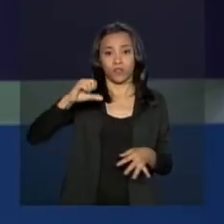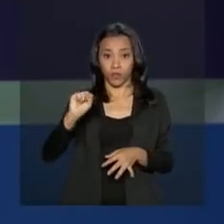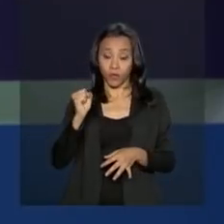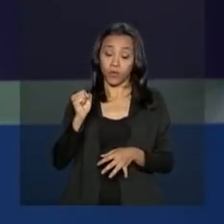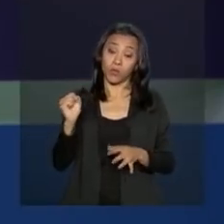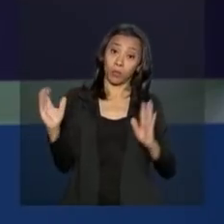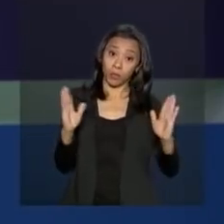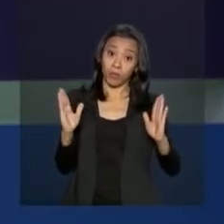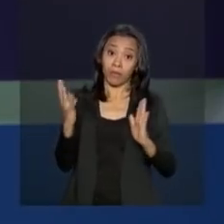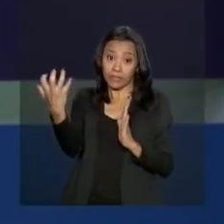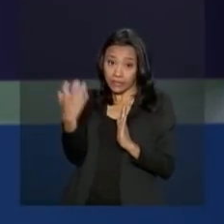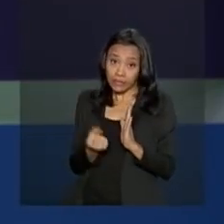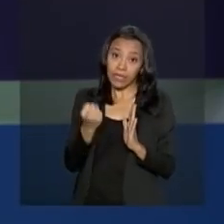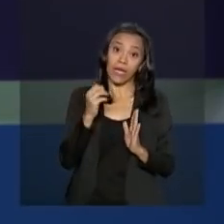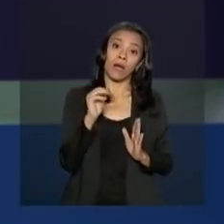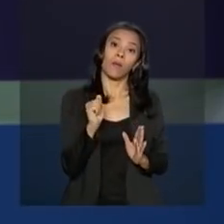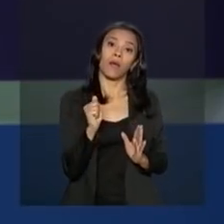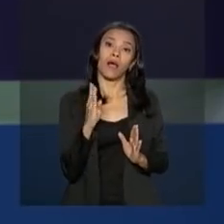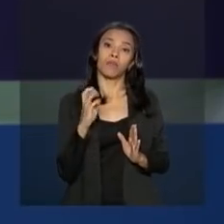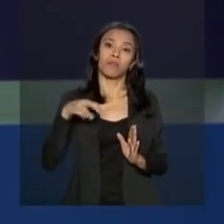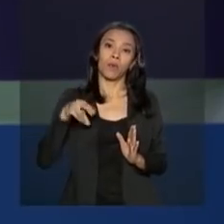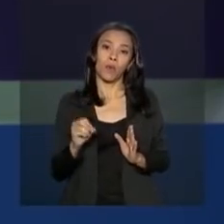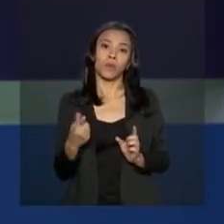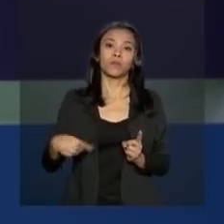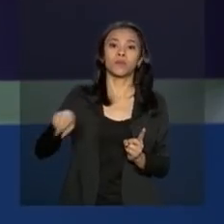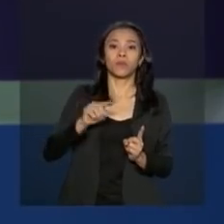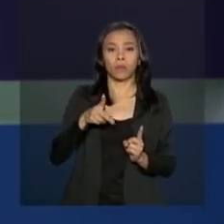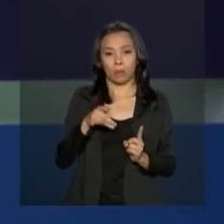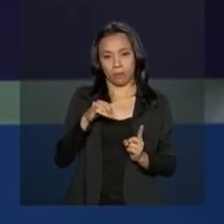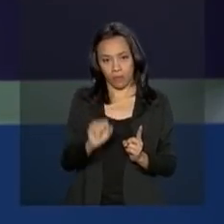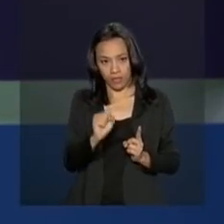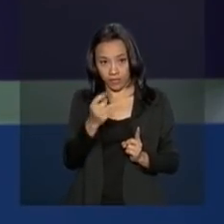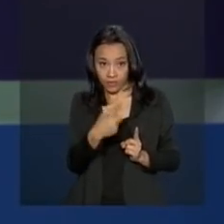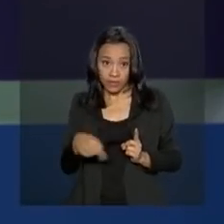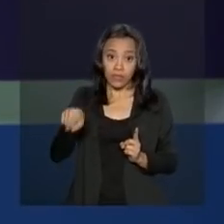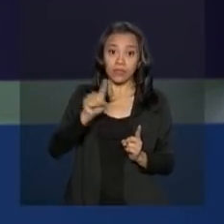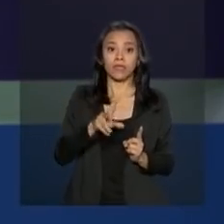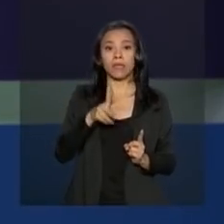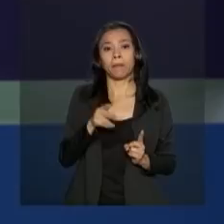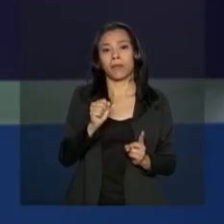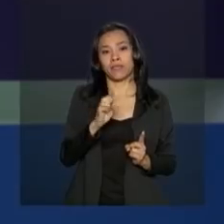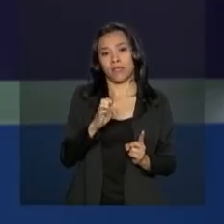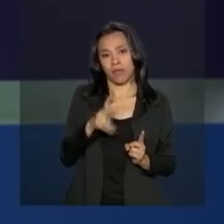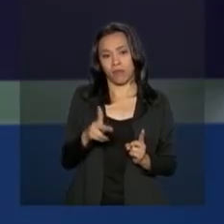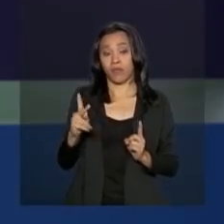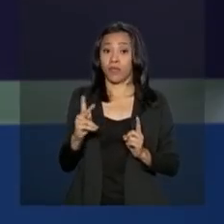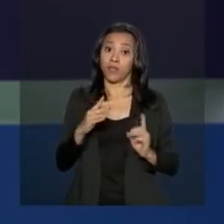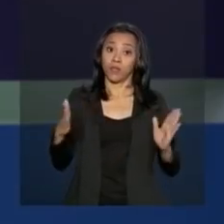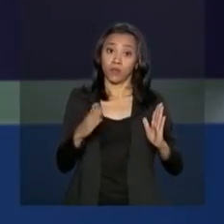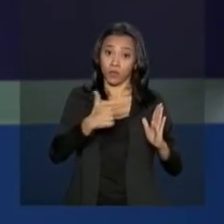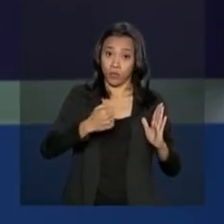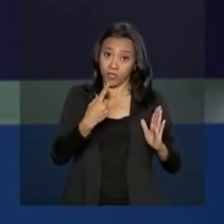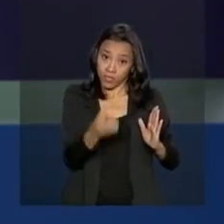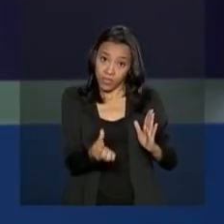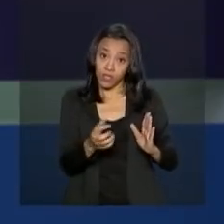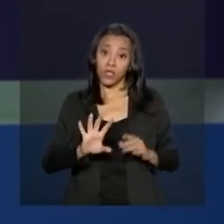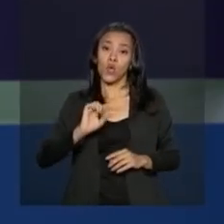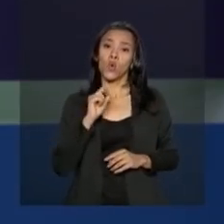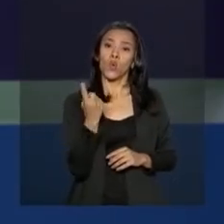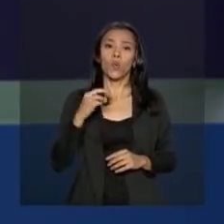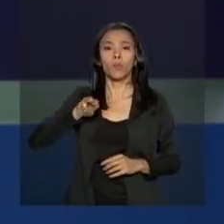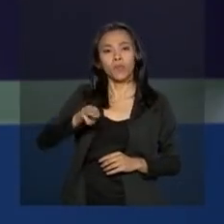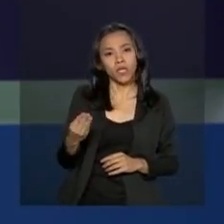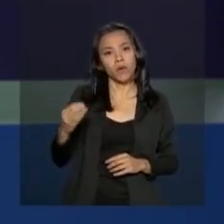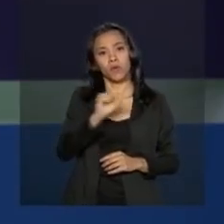sacarem o abono salarial PIS-PASEP, ano base 2016. Em todo o país, 1 milhão e 800 mil trabalhadores